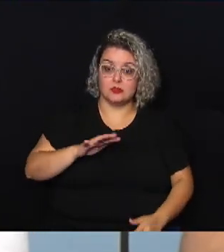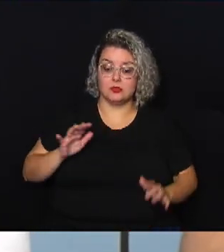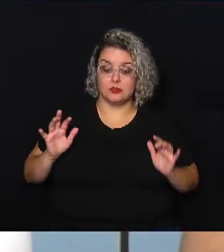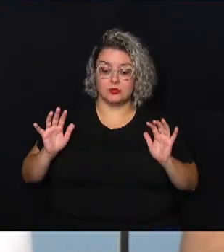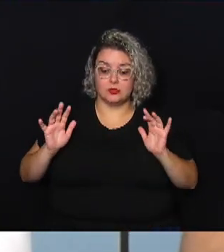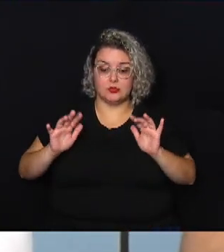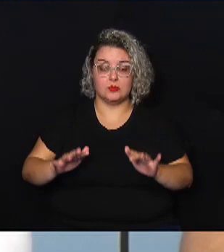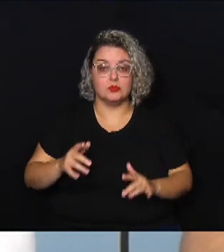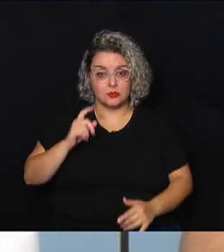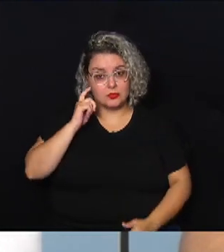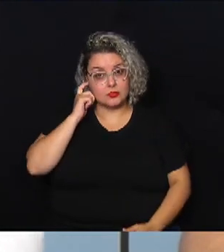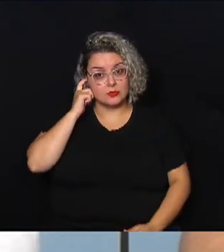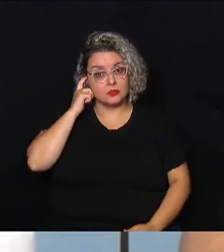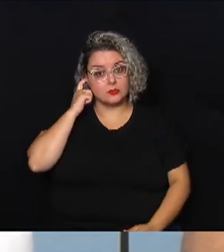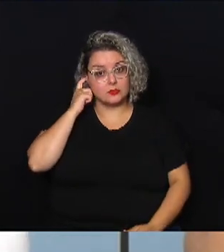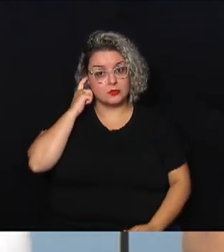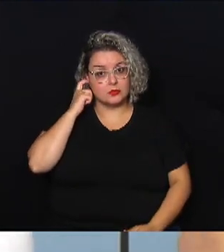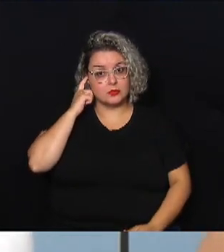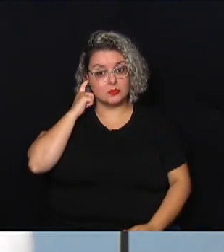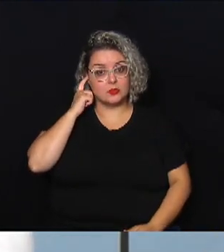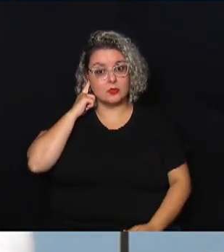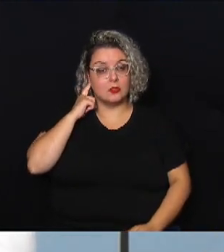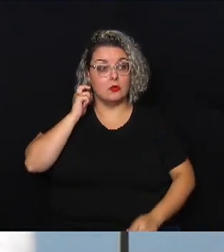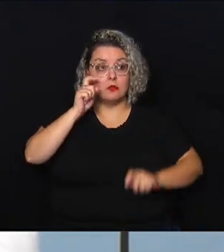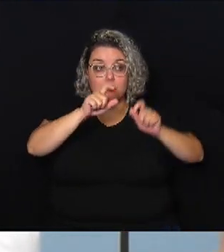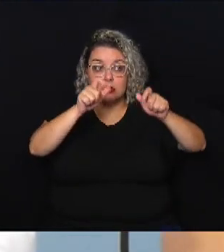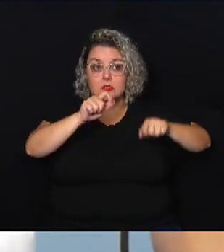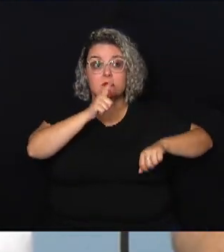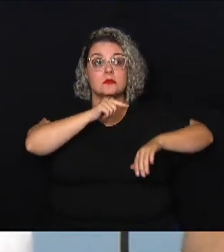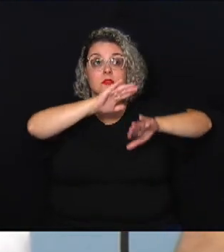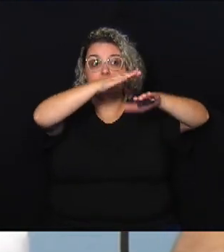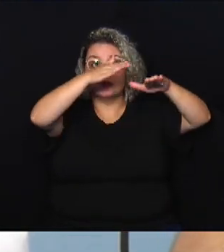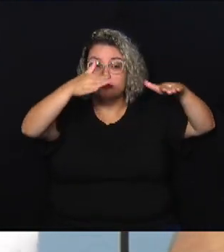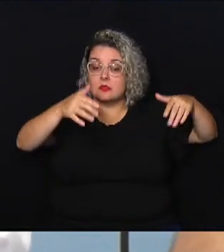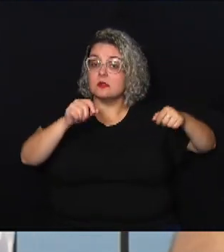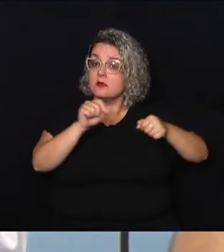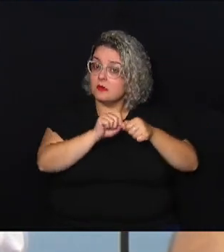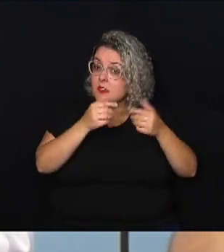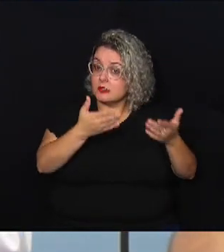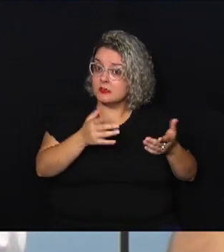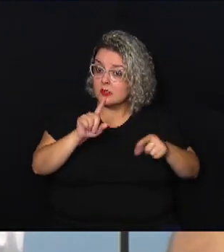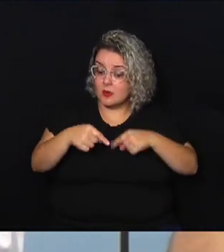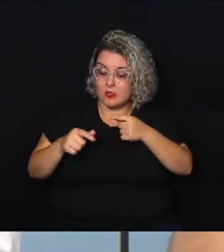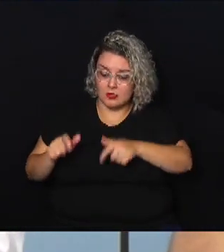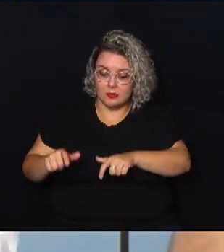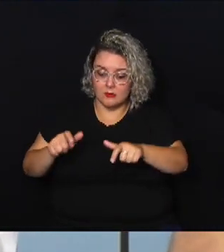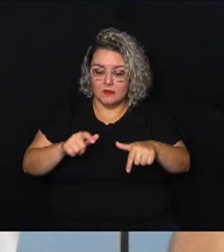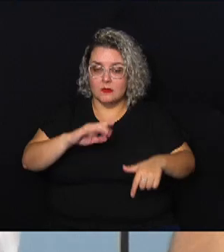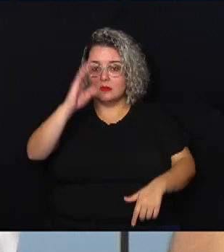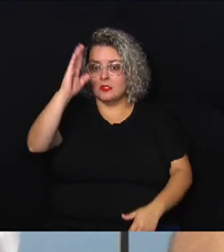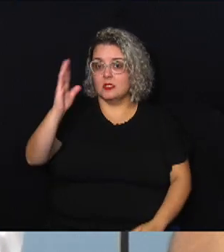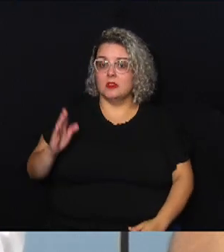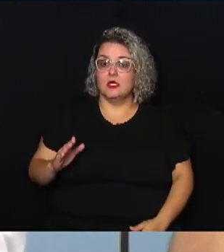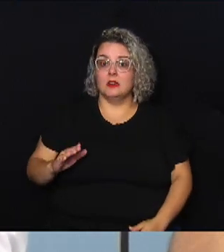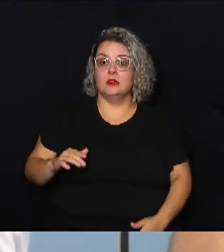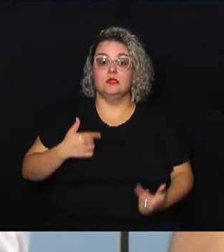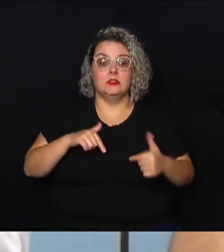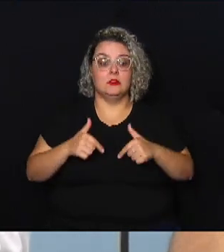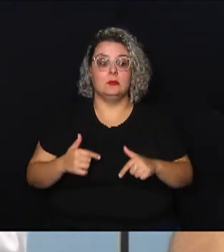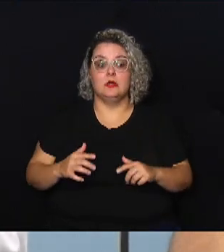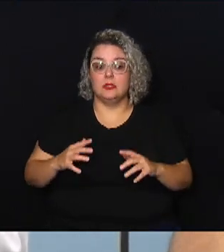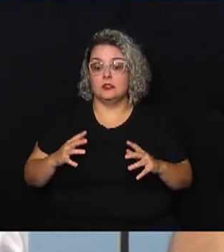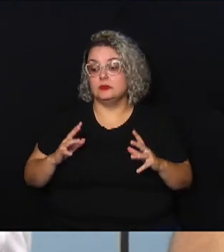tem pessoas que estão lá no litoral fazendo isso tem outras que estão em outros lugares do Brasil trabalhando na contramão daquilo que é certo